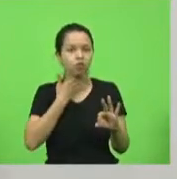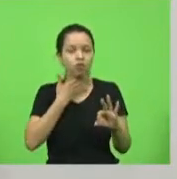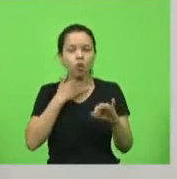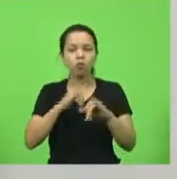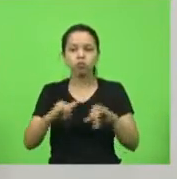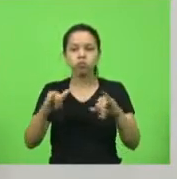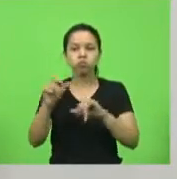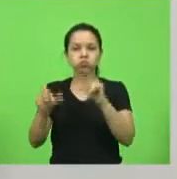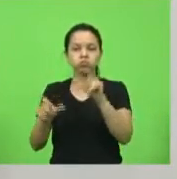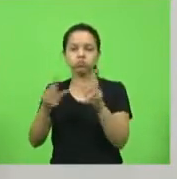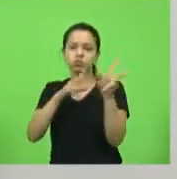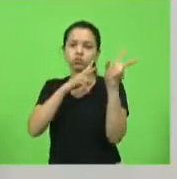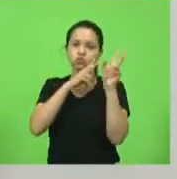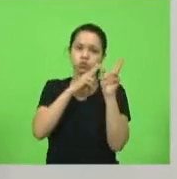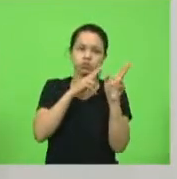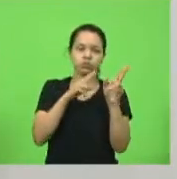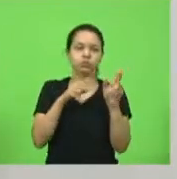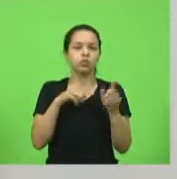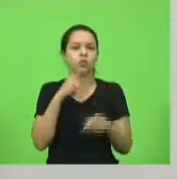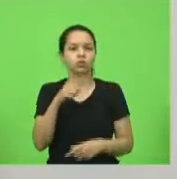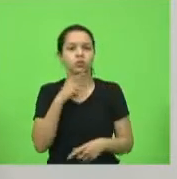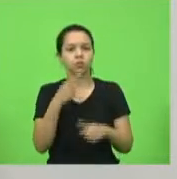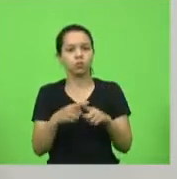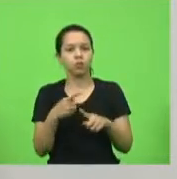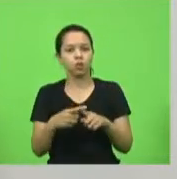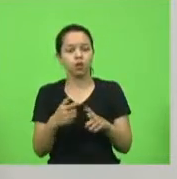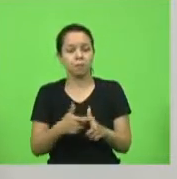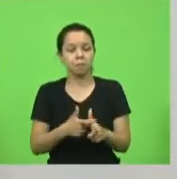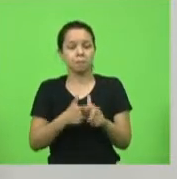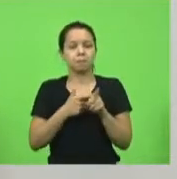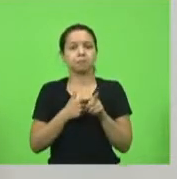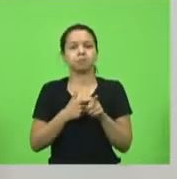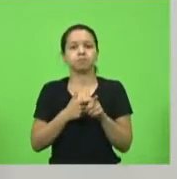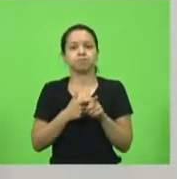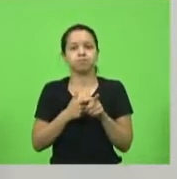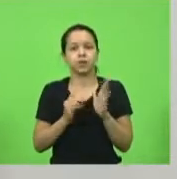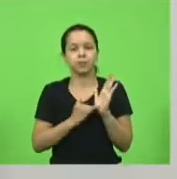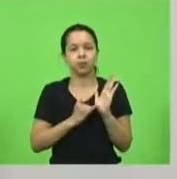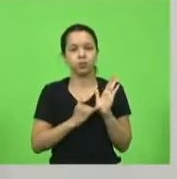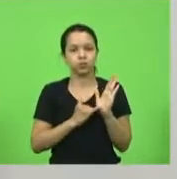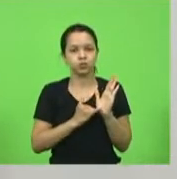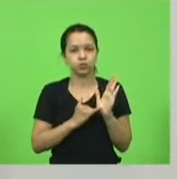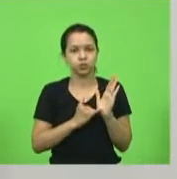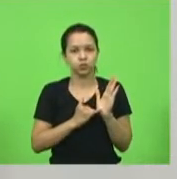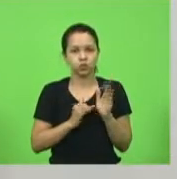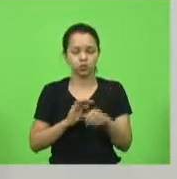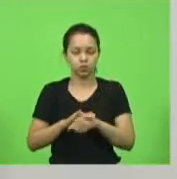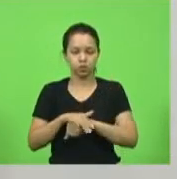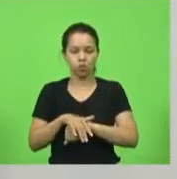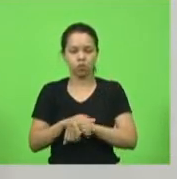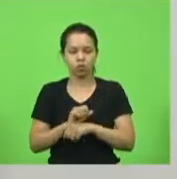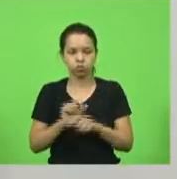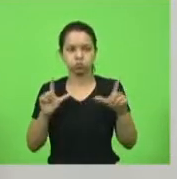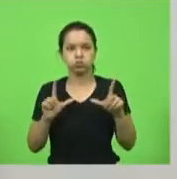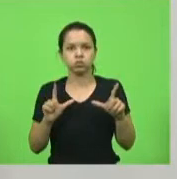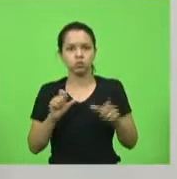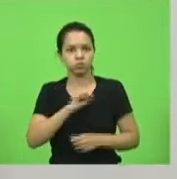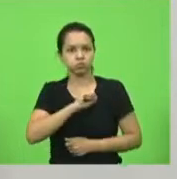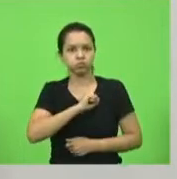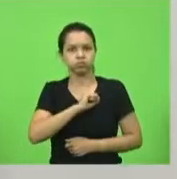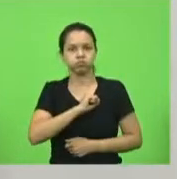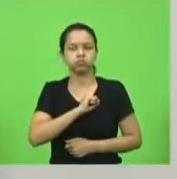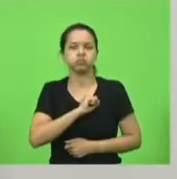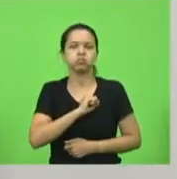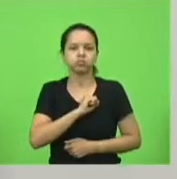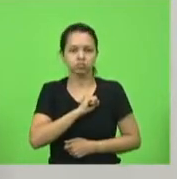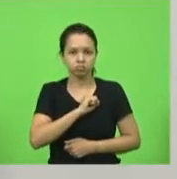dormir porque está devendo imposto quando acorda de noite coração acelerado